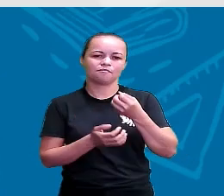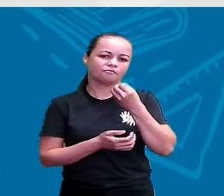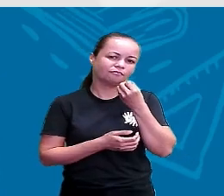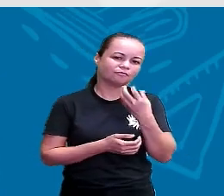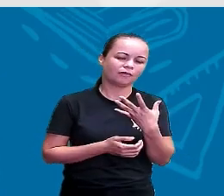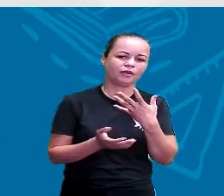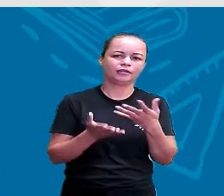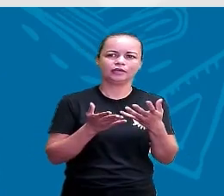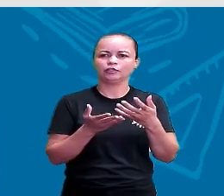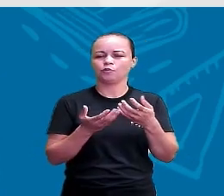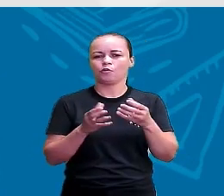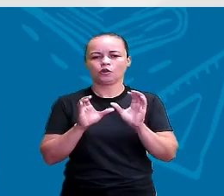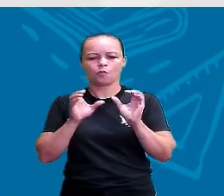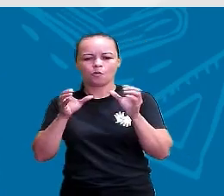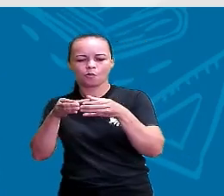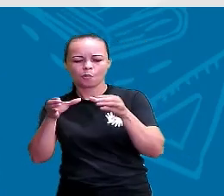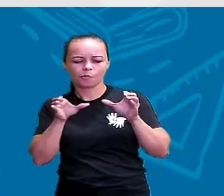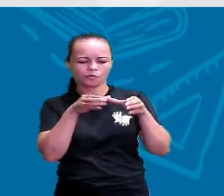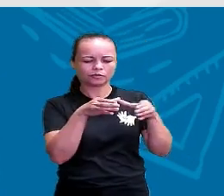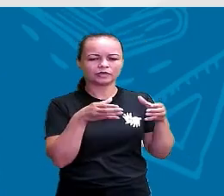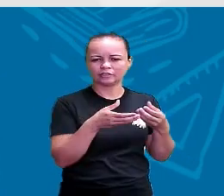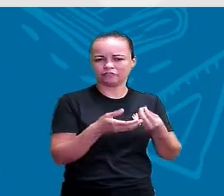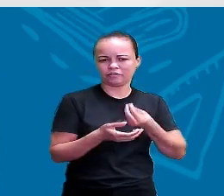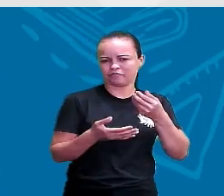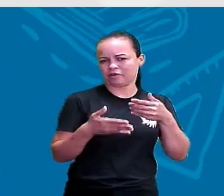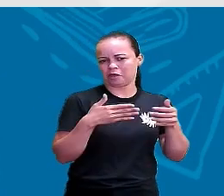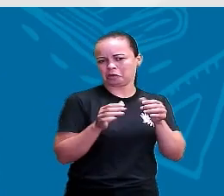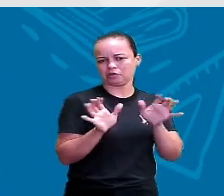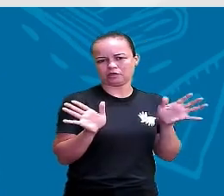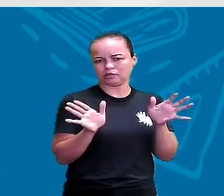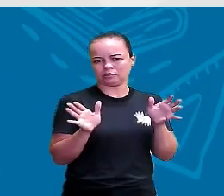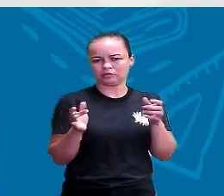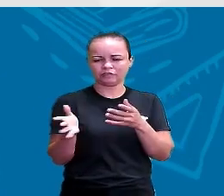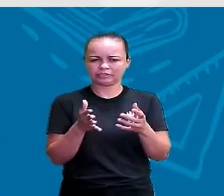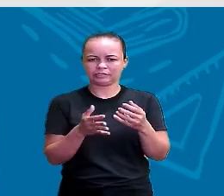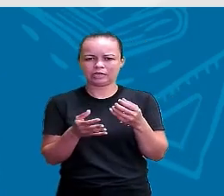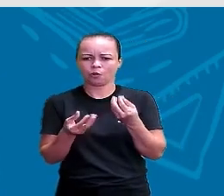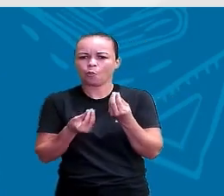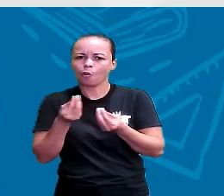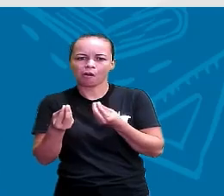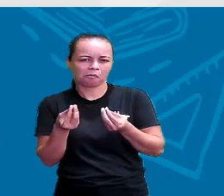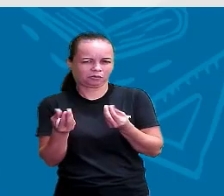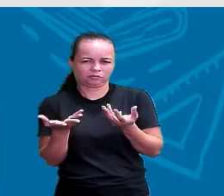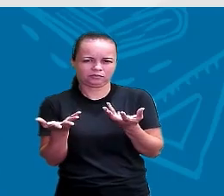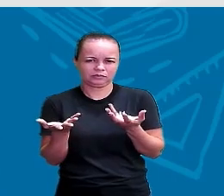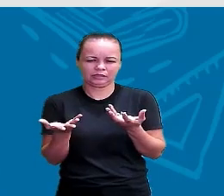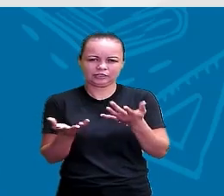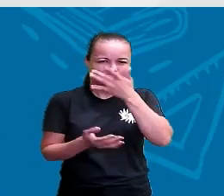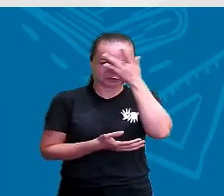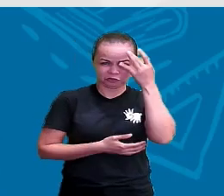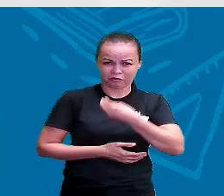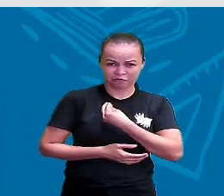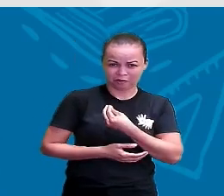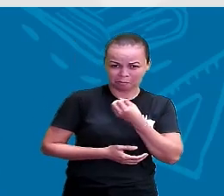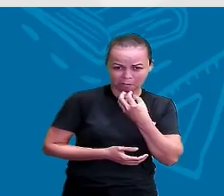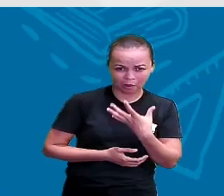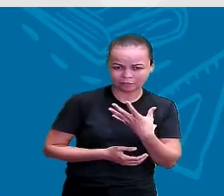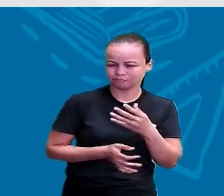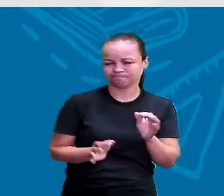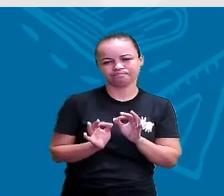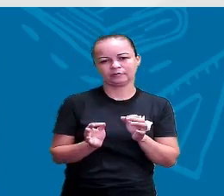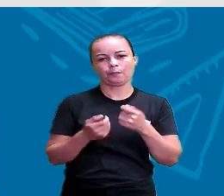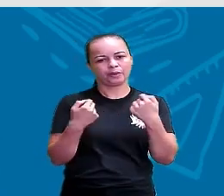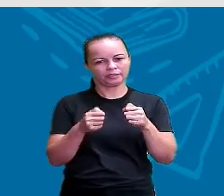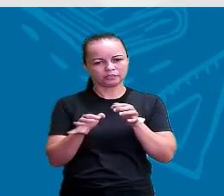pode em uma comunidade cada um viver do jeito que quer, porque senão não vai funcionar e as pessoas não vão viver bem. Então, é